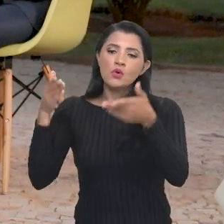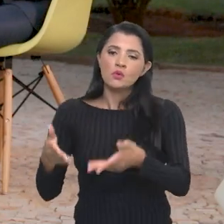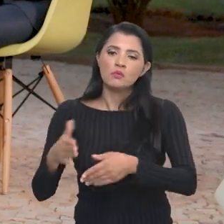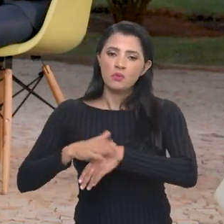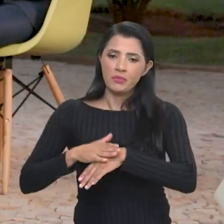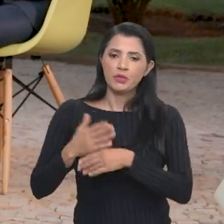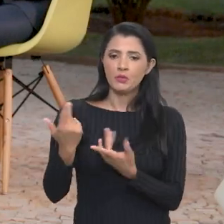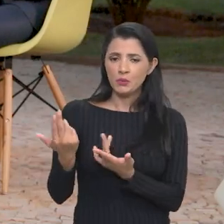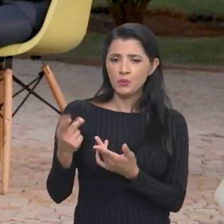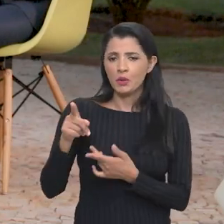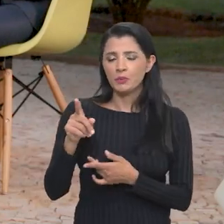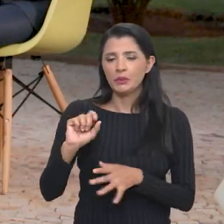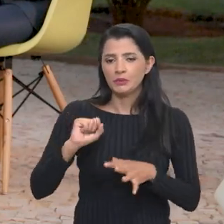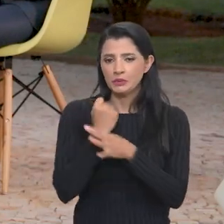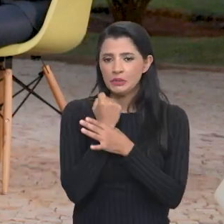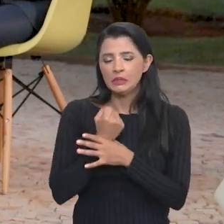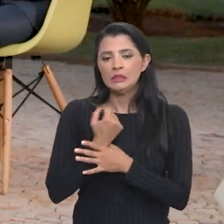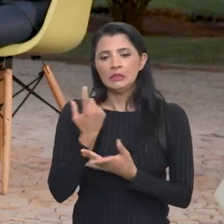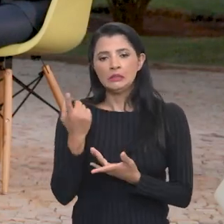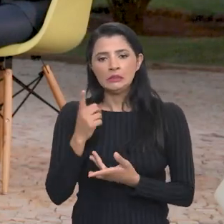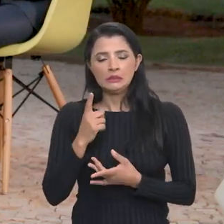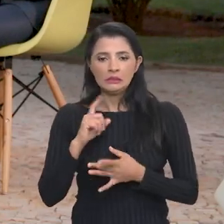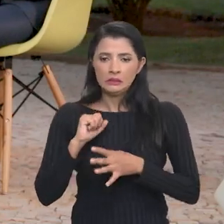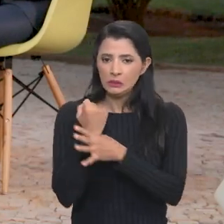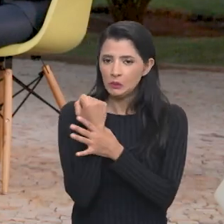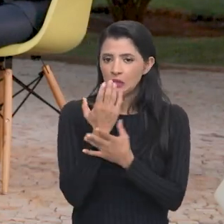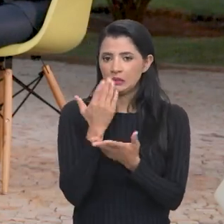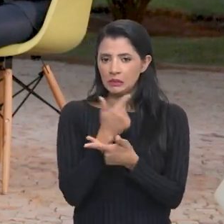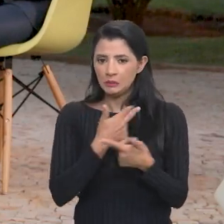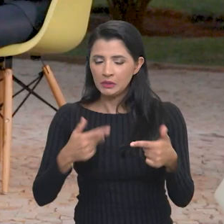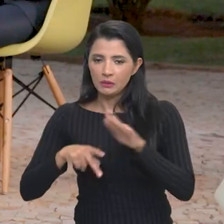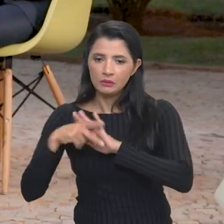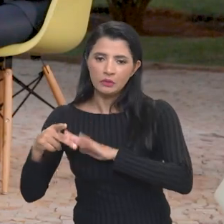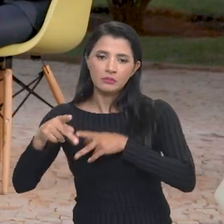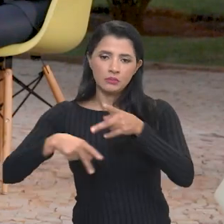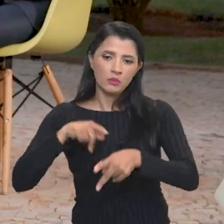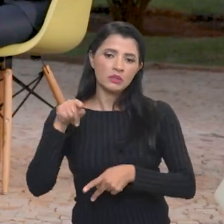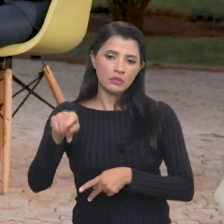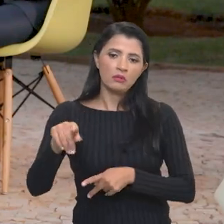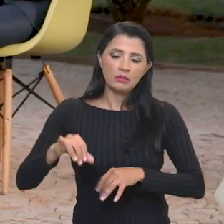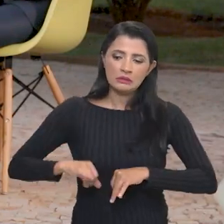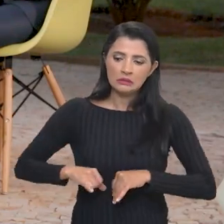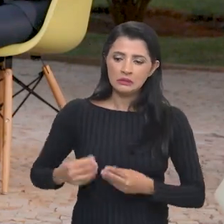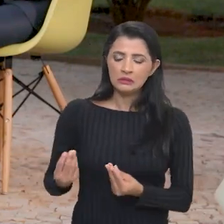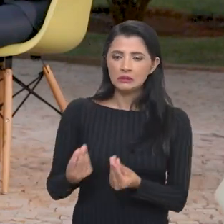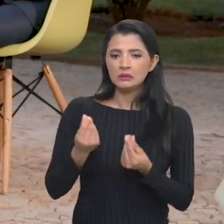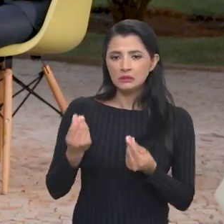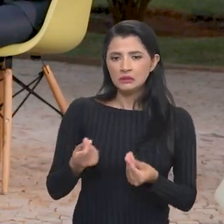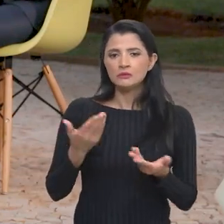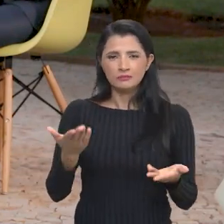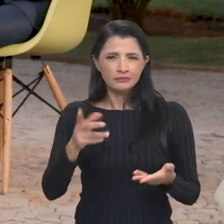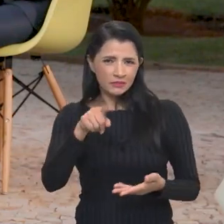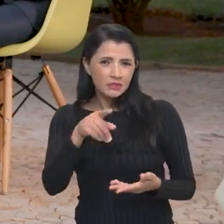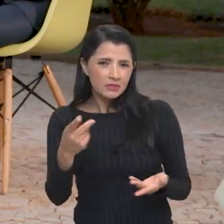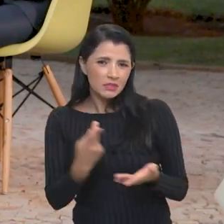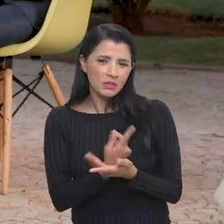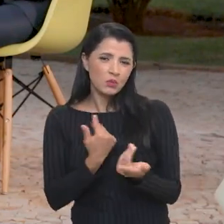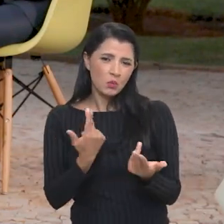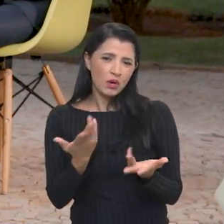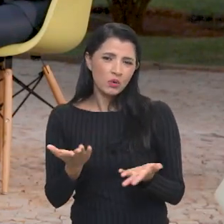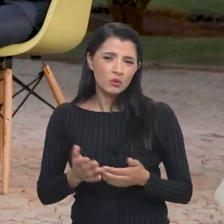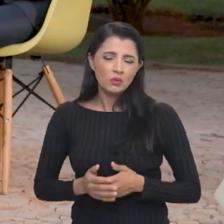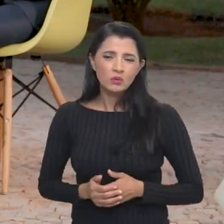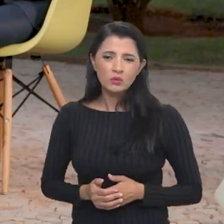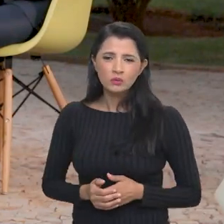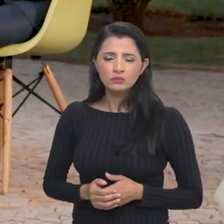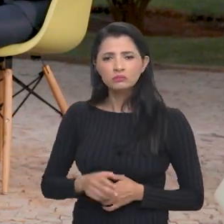atuando em momentos como esse para garantir segurança alimentar da população que esteja mais vulnerável. Não